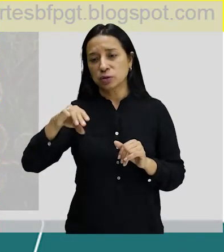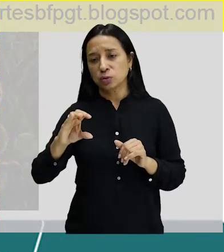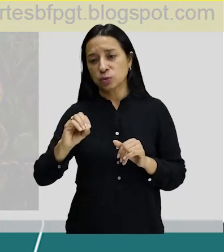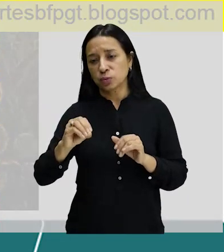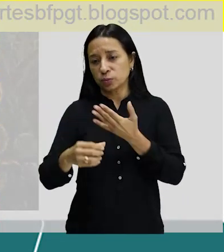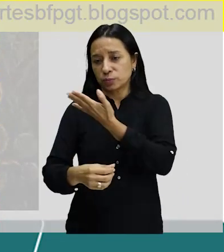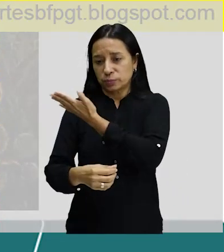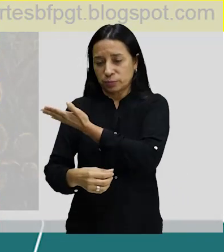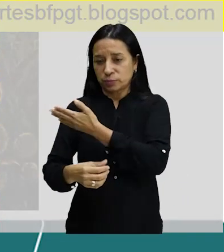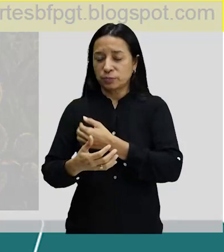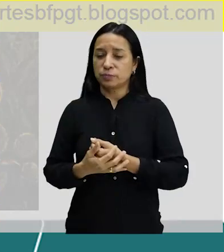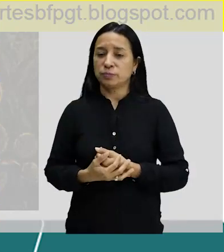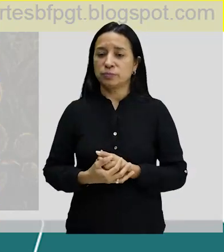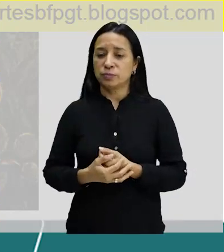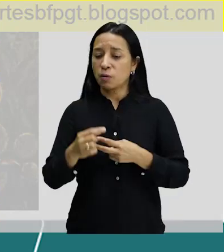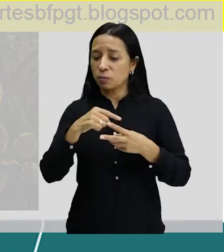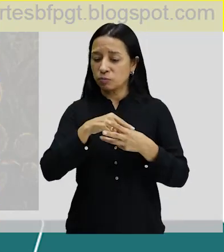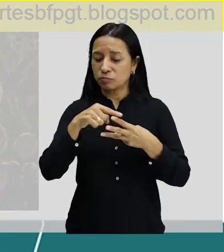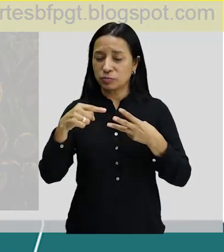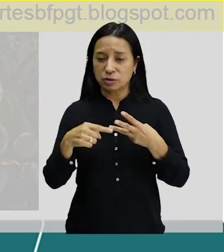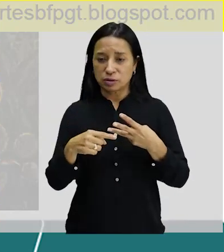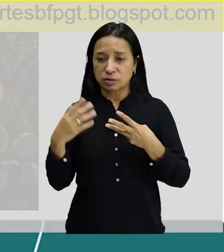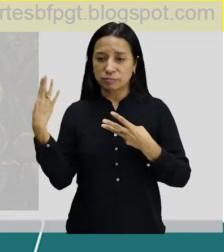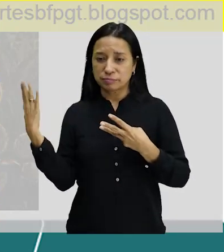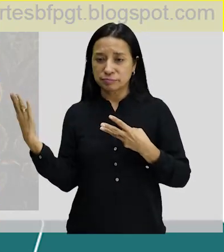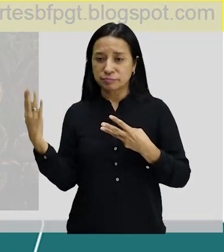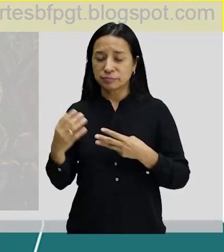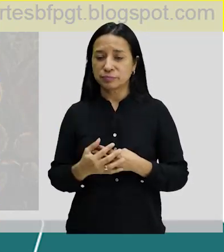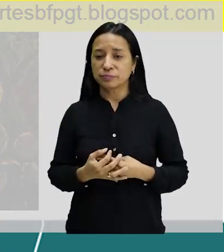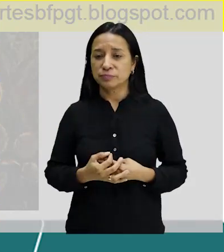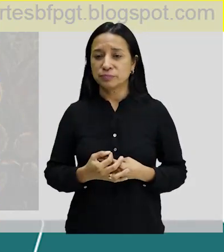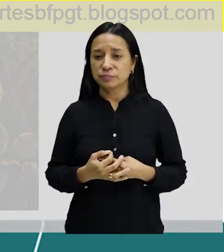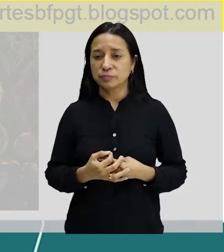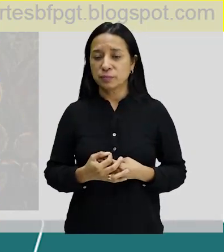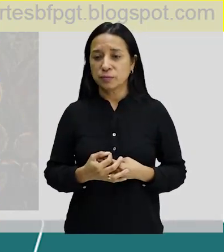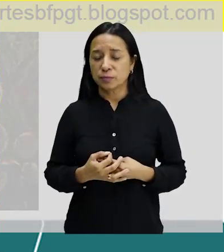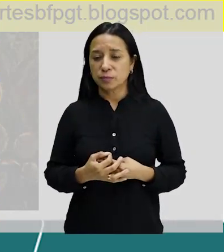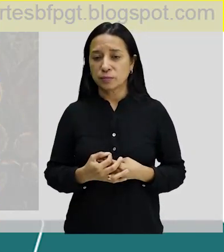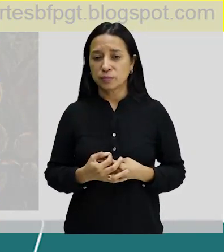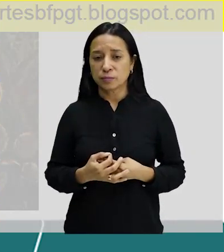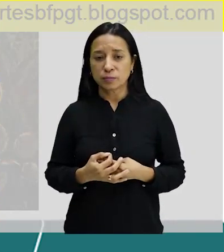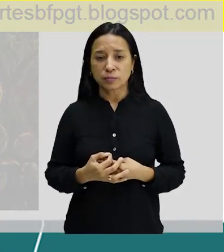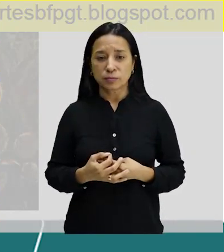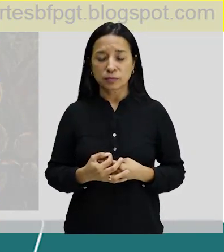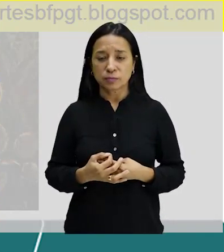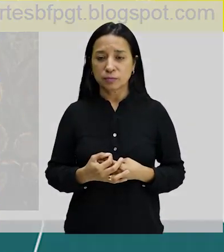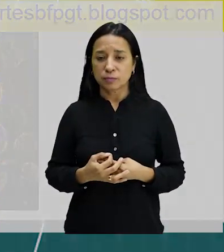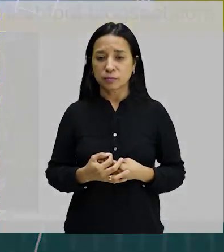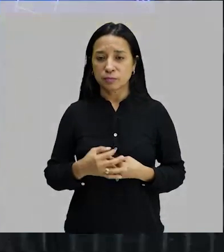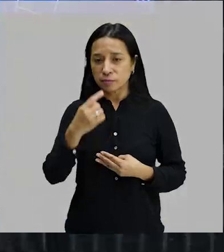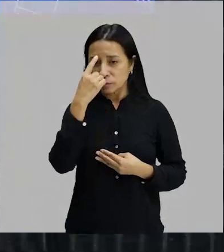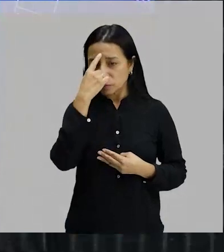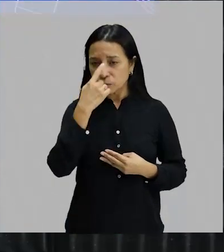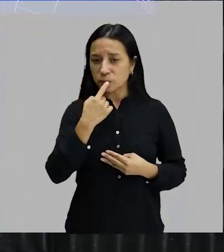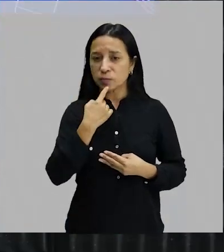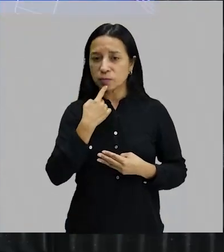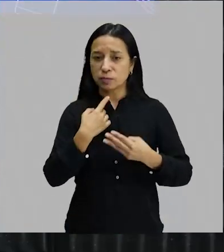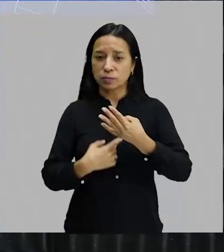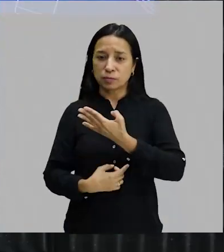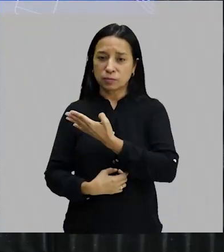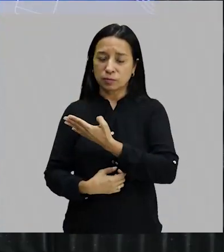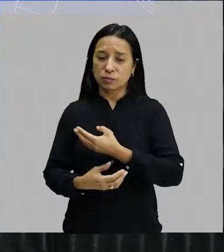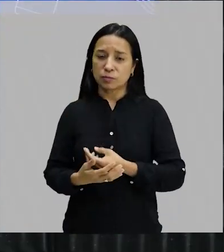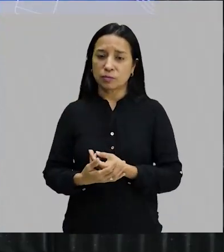a Regina Grais Gomidi e o John Grais, que é uma família só, irmãos e marido e mulher. Depois a gente vai pensar mais sobre eles. Mas ela